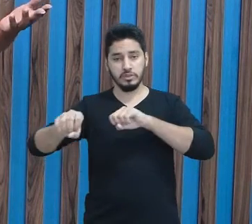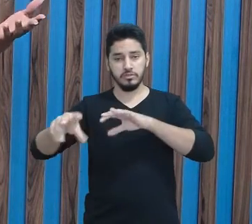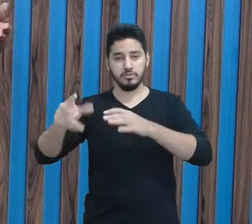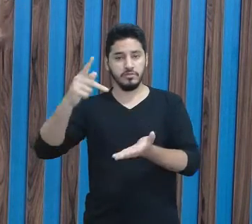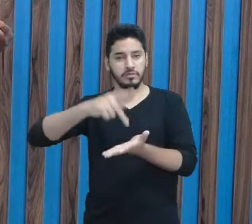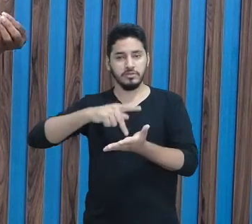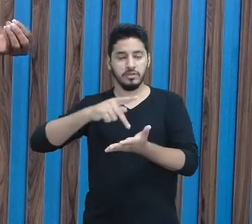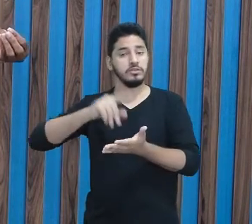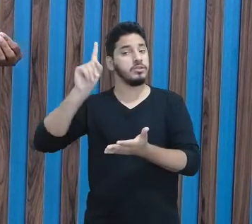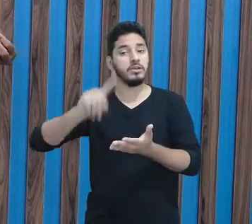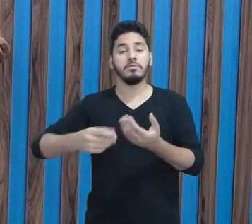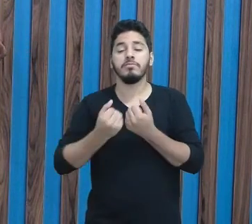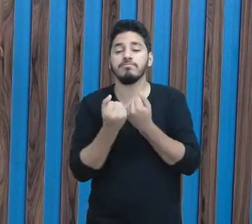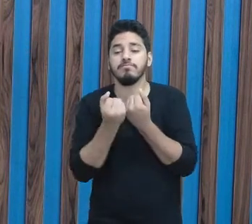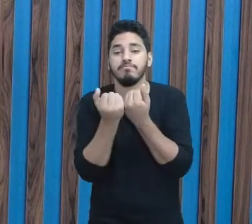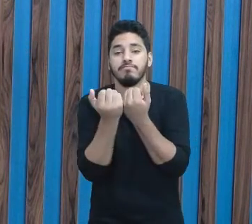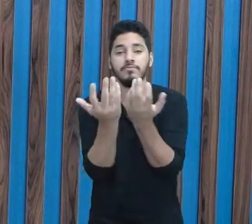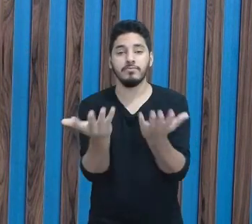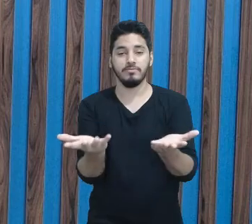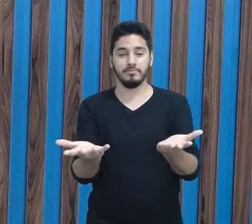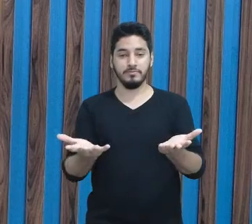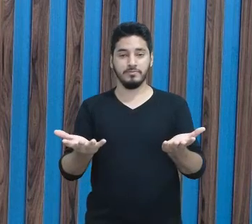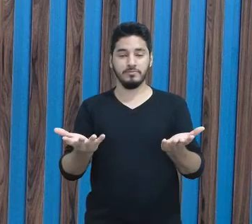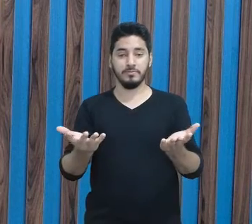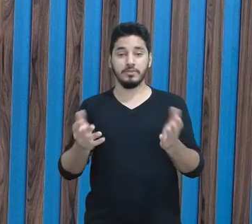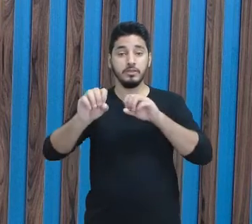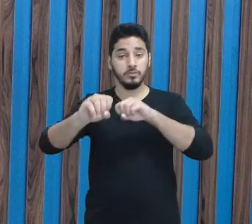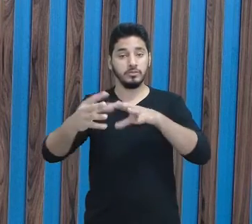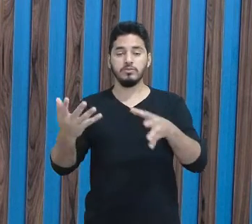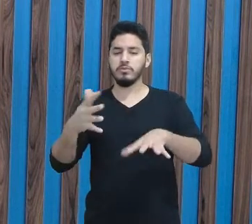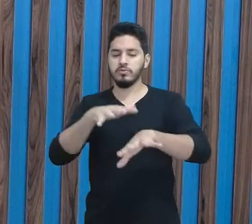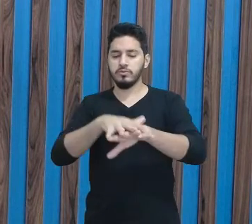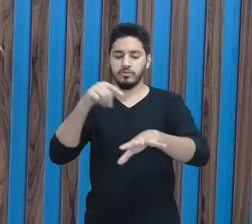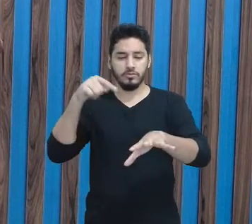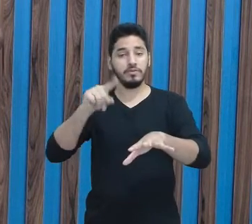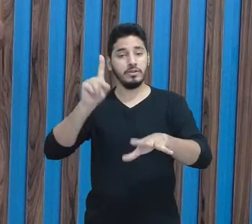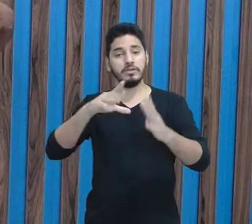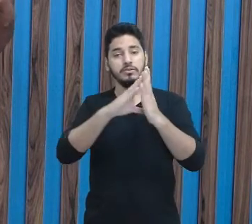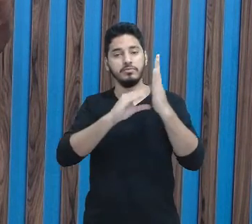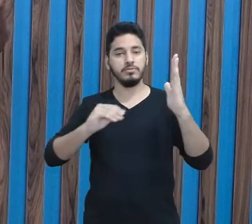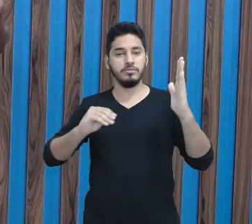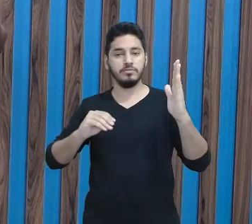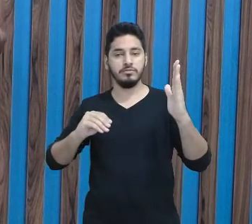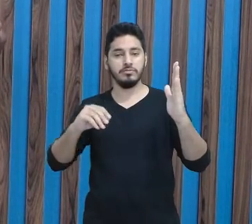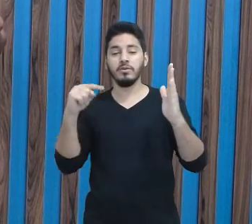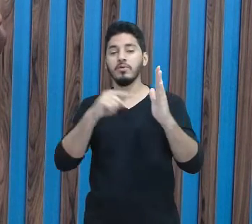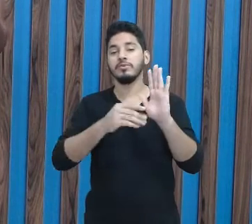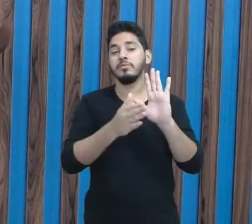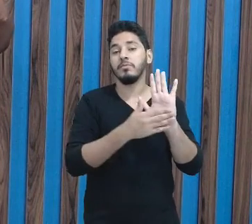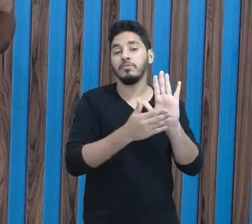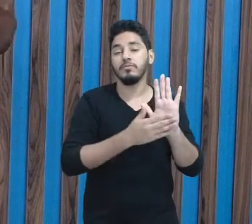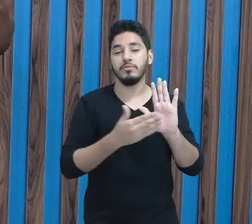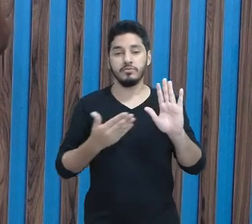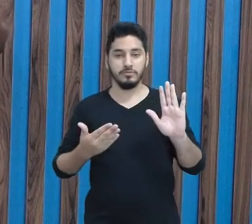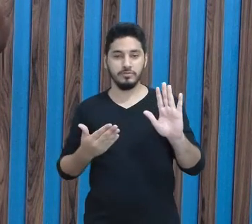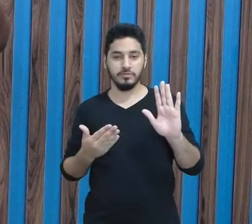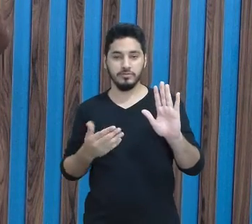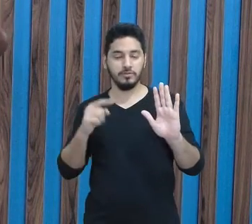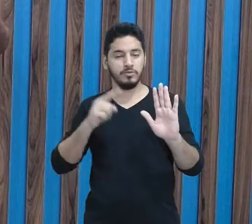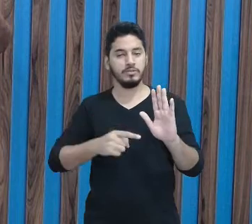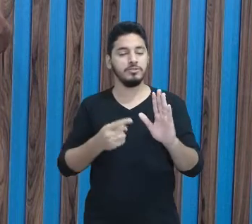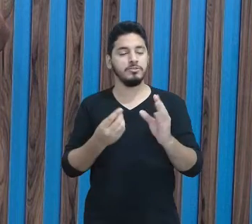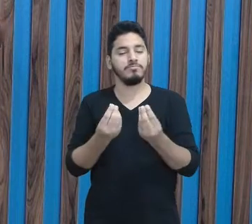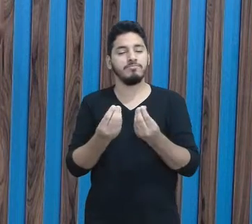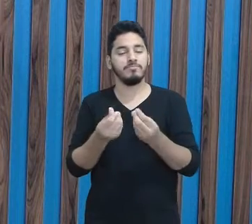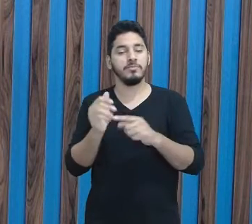para contemplar todos. E a educação, inclusive, ela vem com esse modelo, com essa modalidade, com essa maneira de